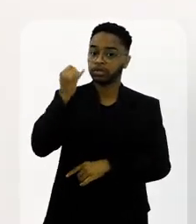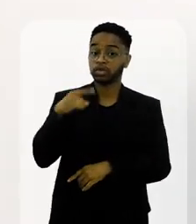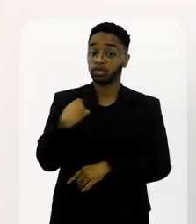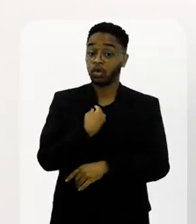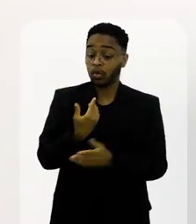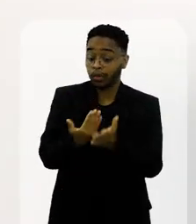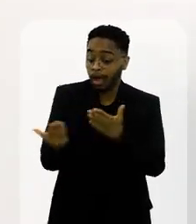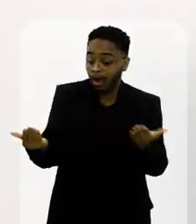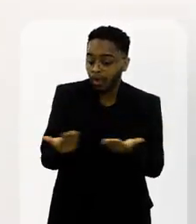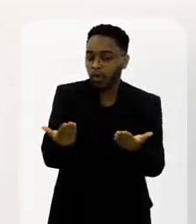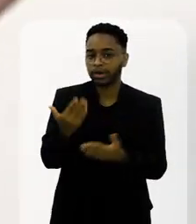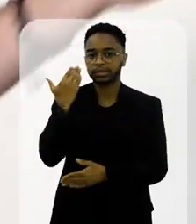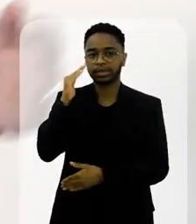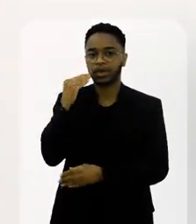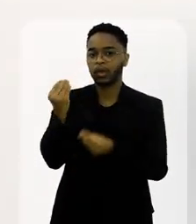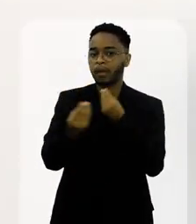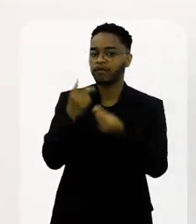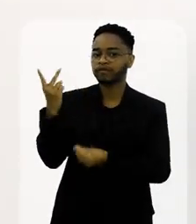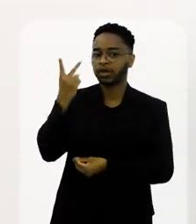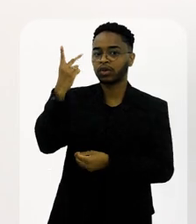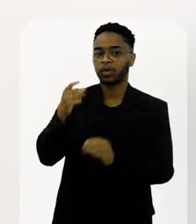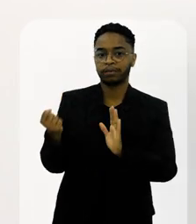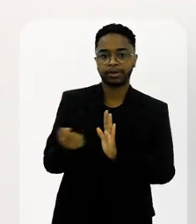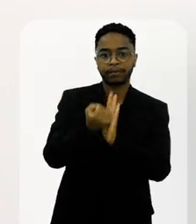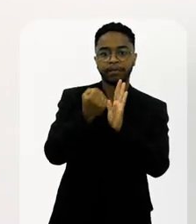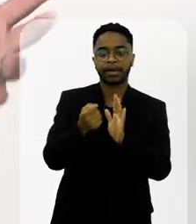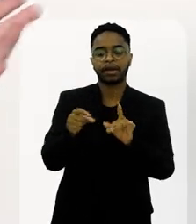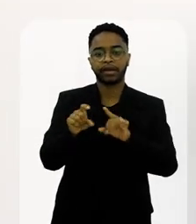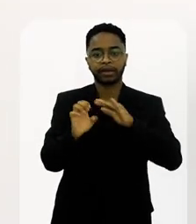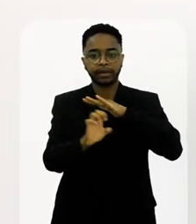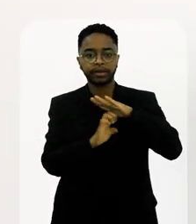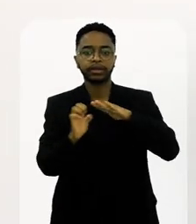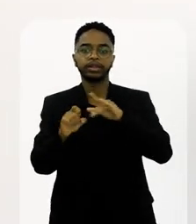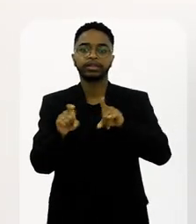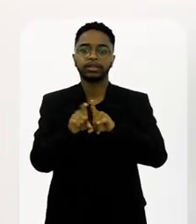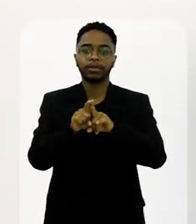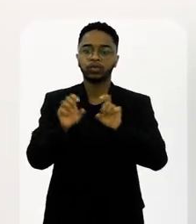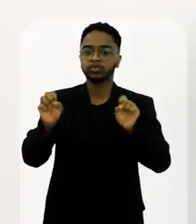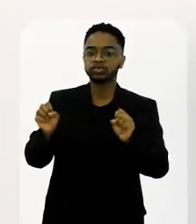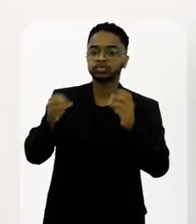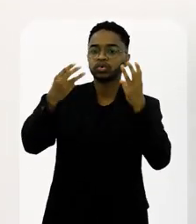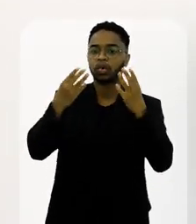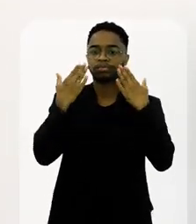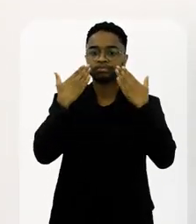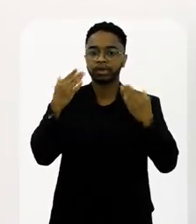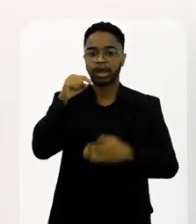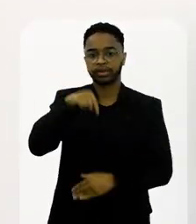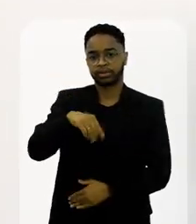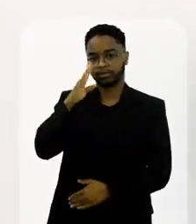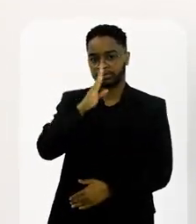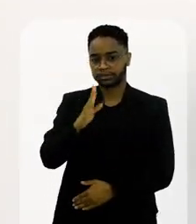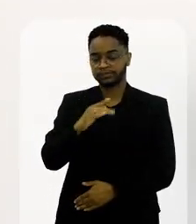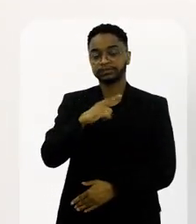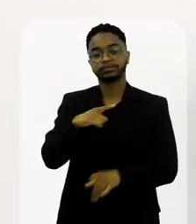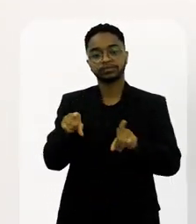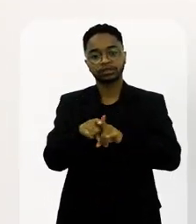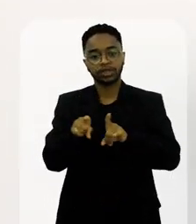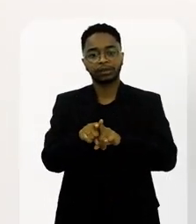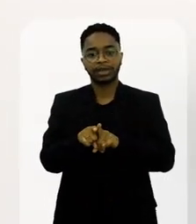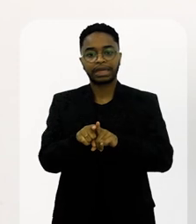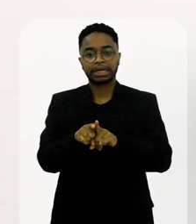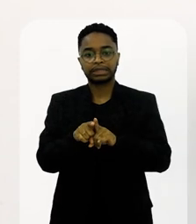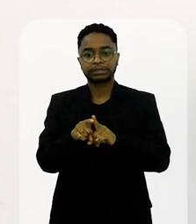entender o valor que isso tem para fora, para as marcas, para o show business brasileiro. A gente tem aí também